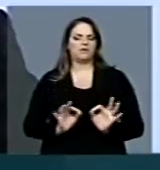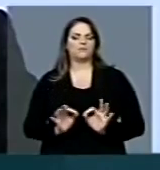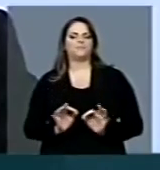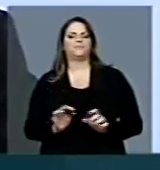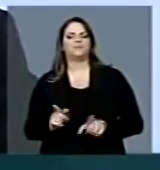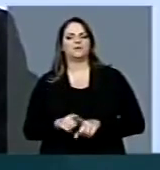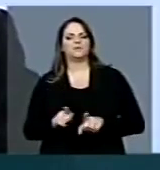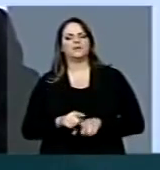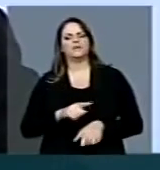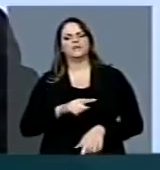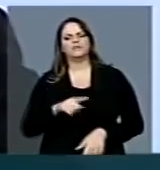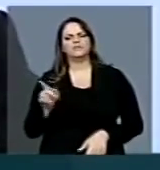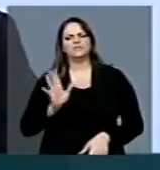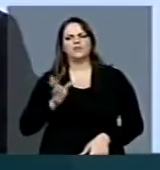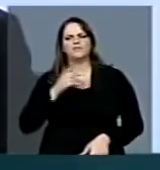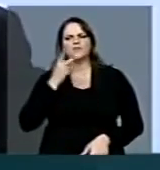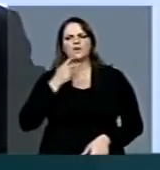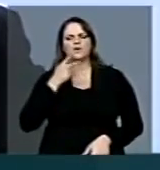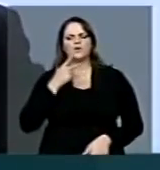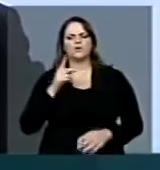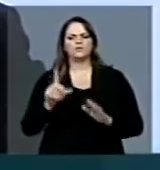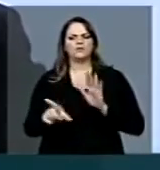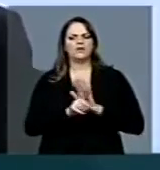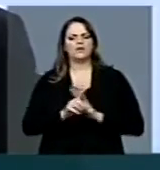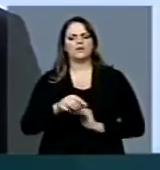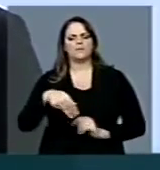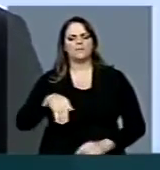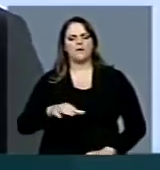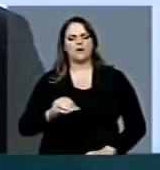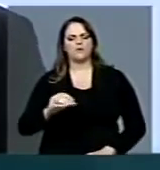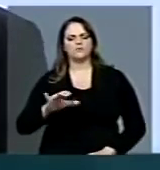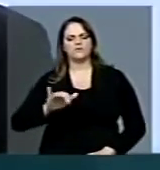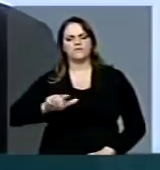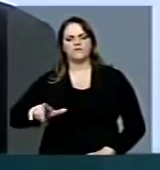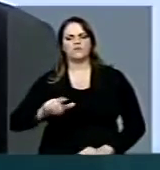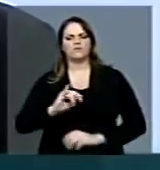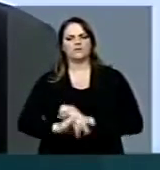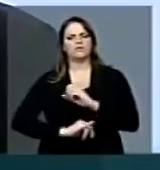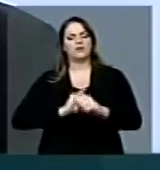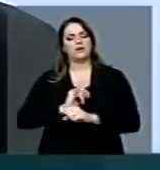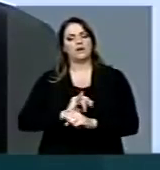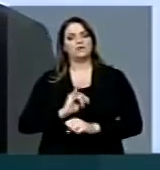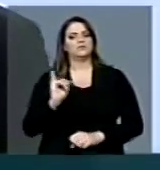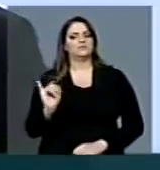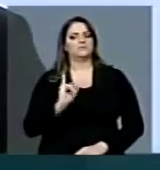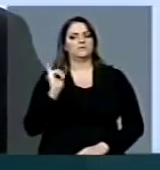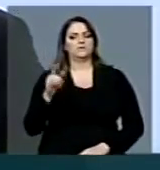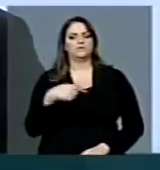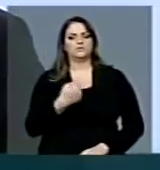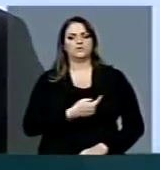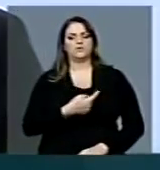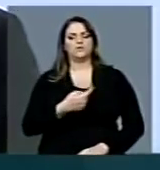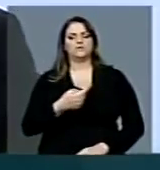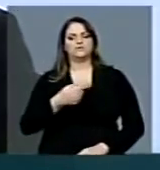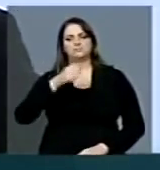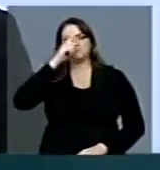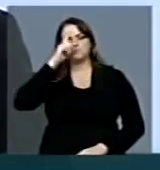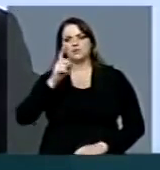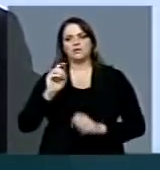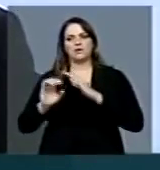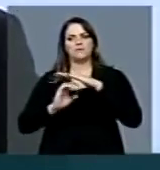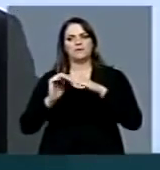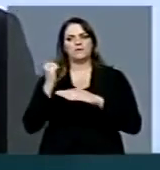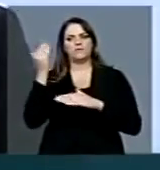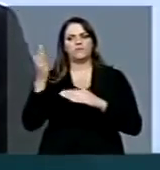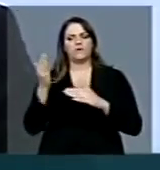do marco civil da internet, que ele é fundamental para submeter as empresas estrangeiras que